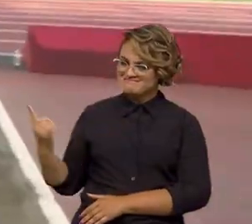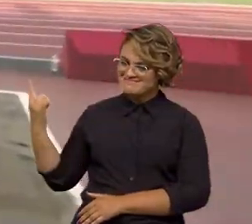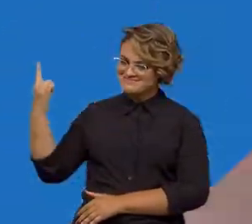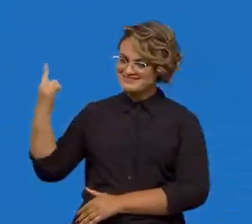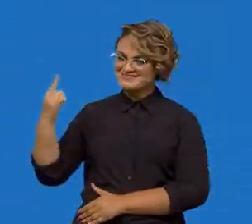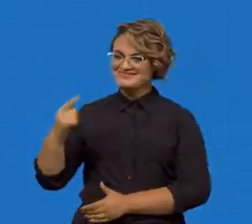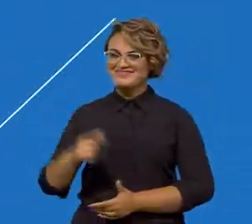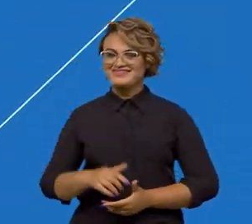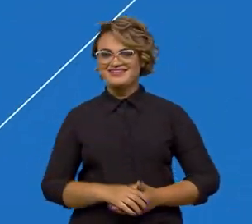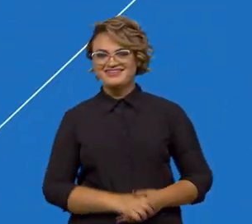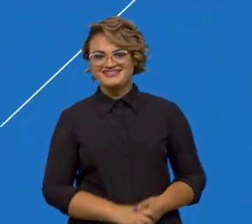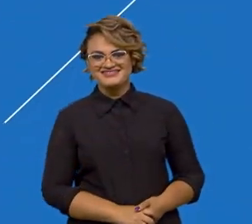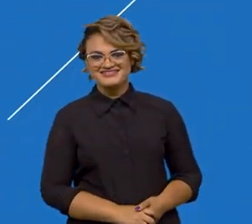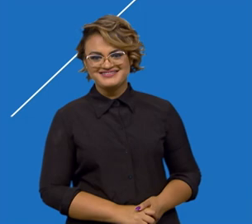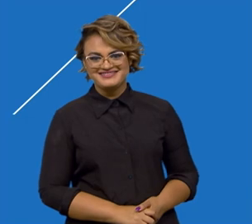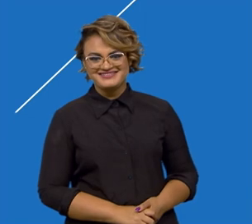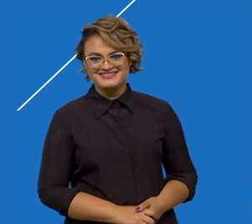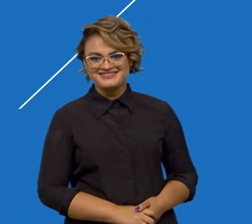país.